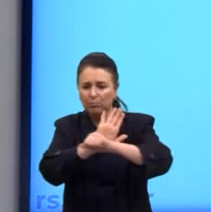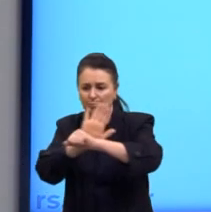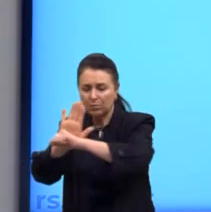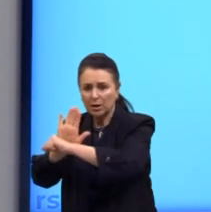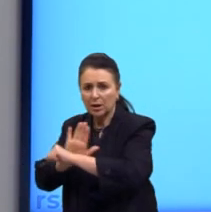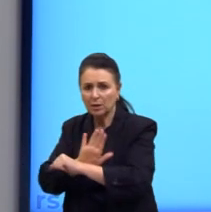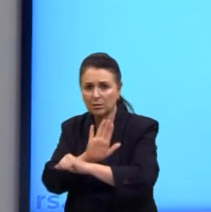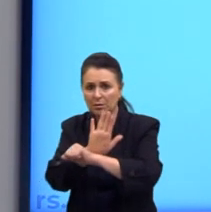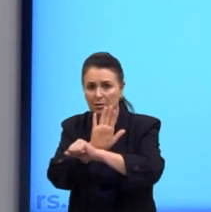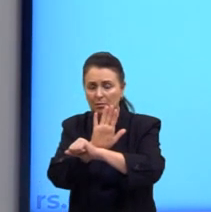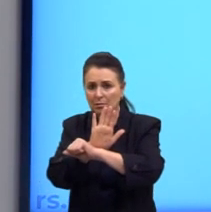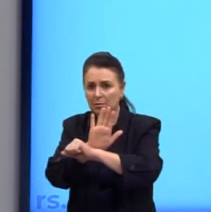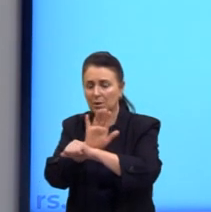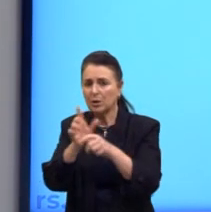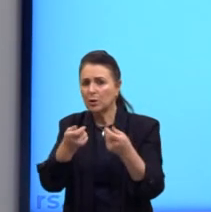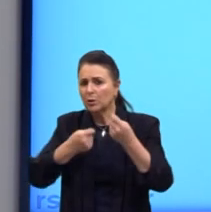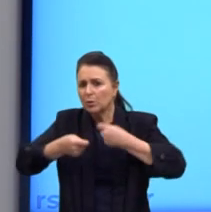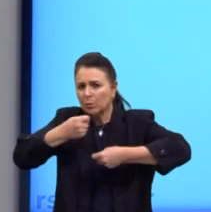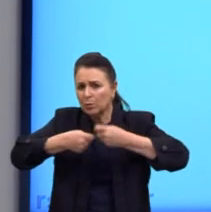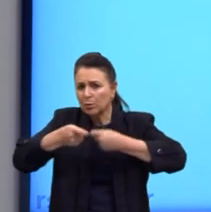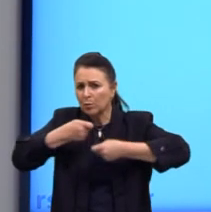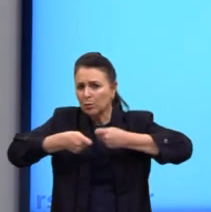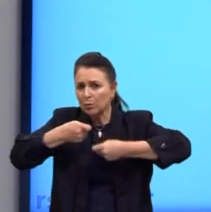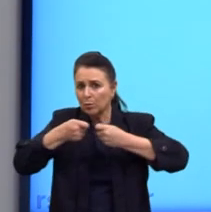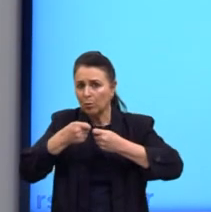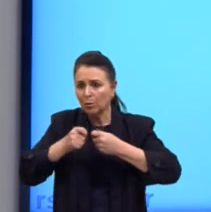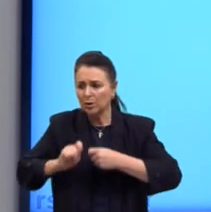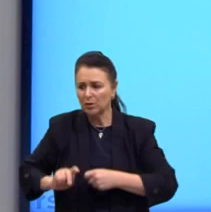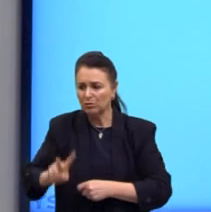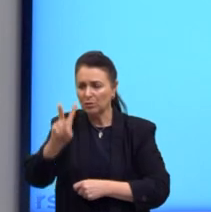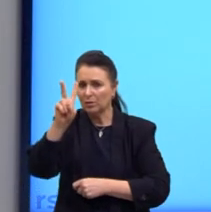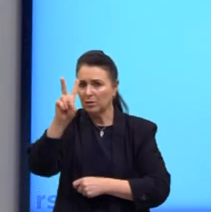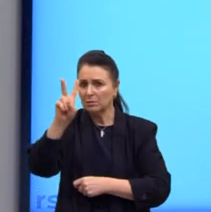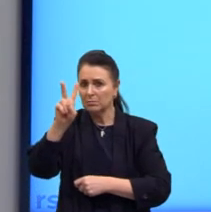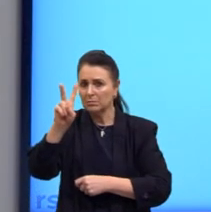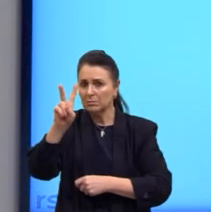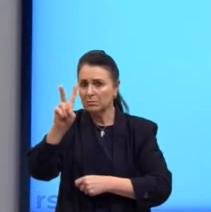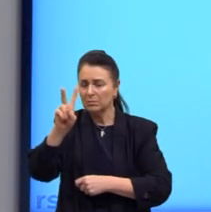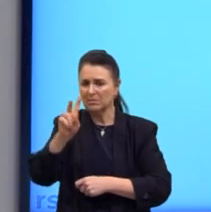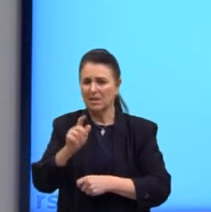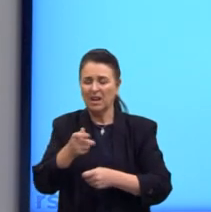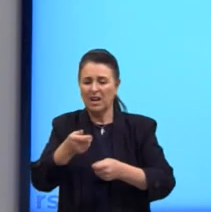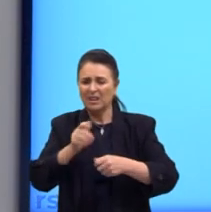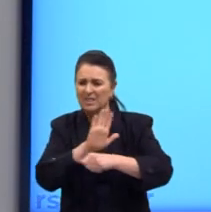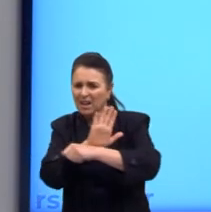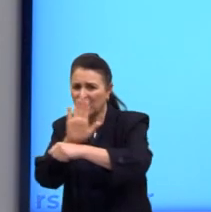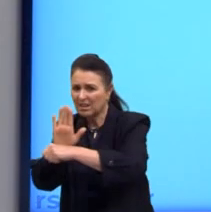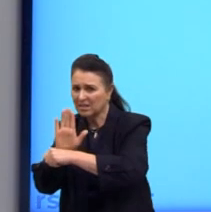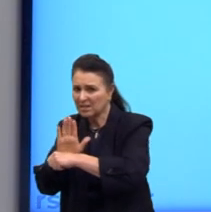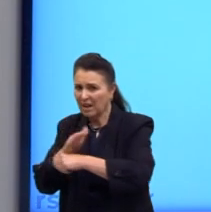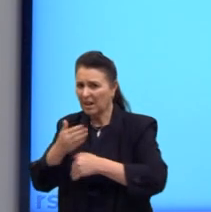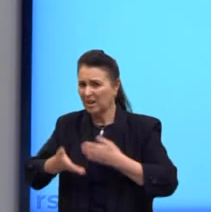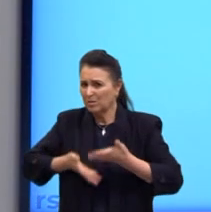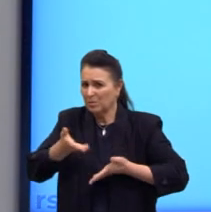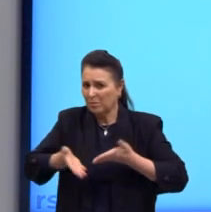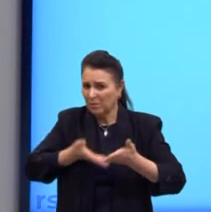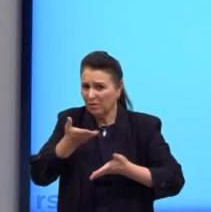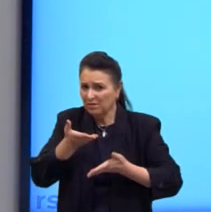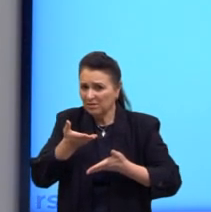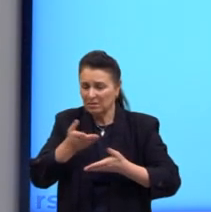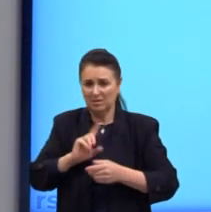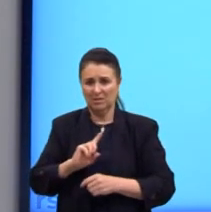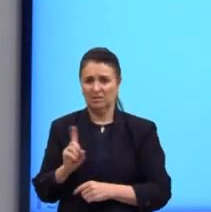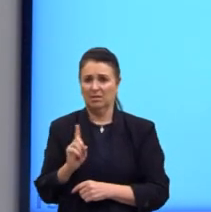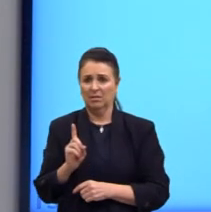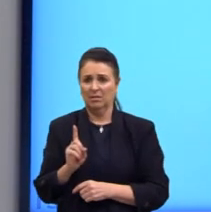assistencialistas e controle de preços. Esses programas assistencialistas, eles promovem a emancipação? Não.